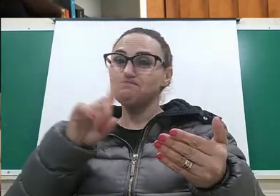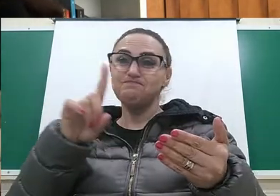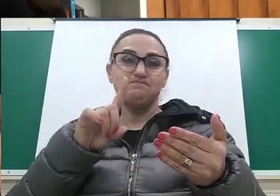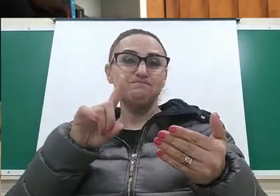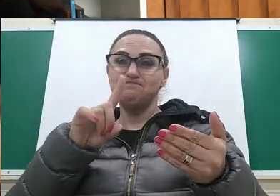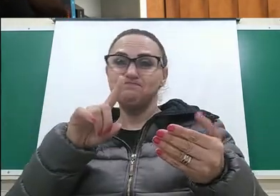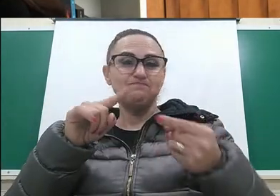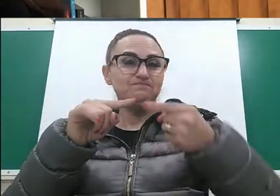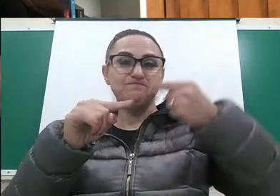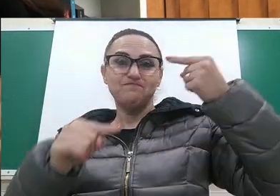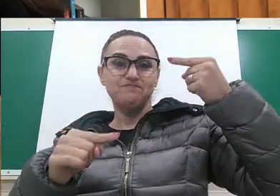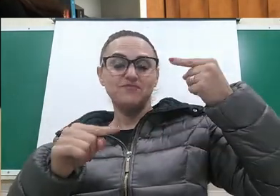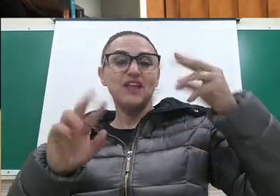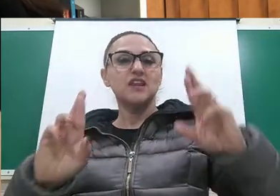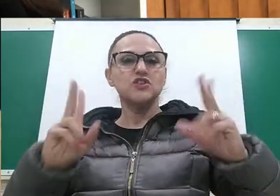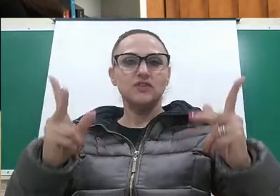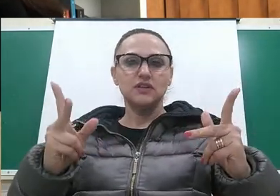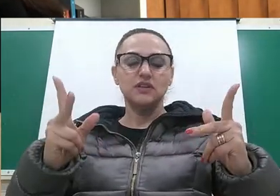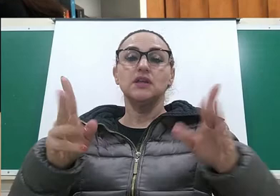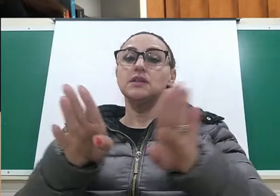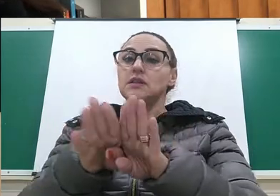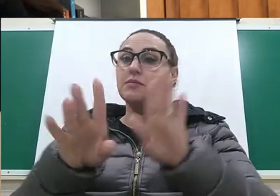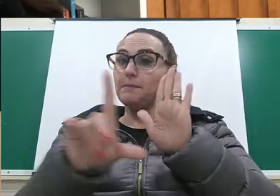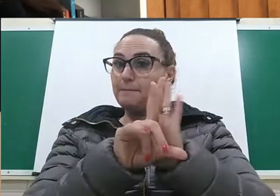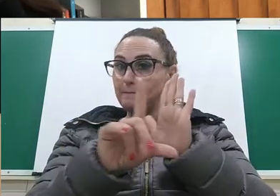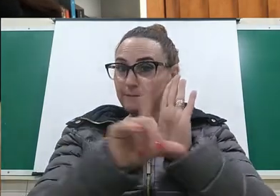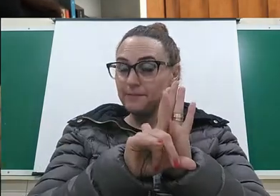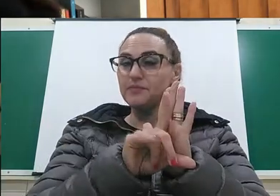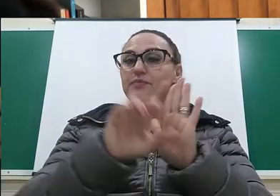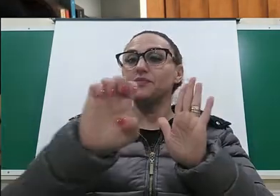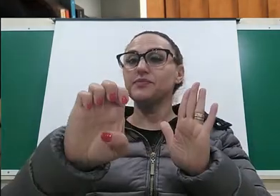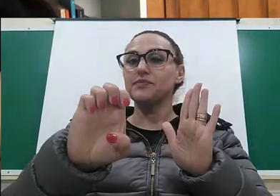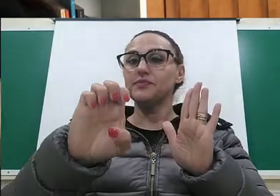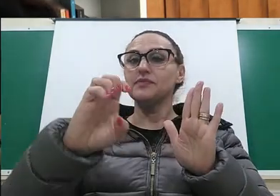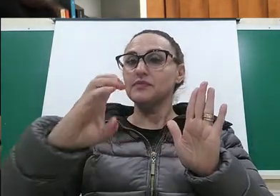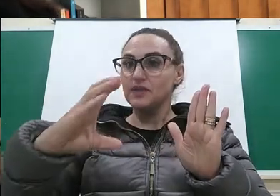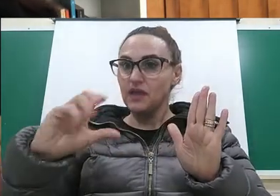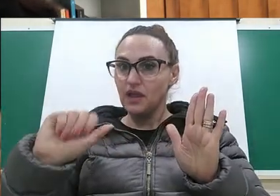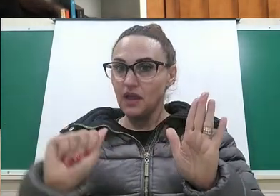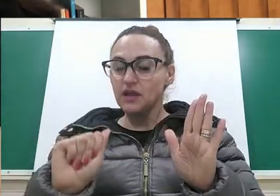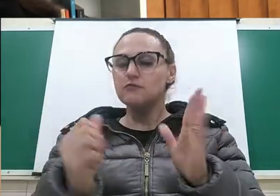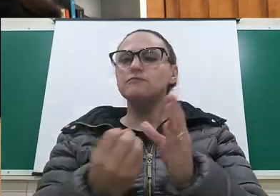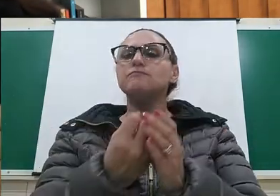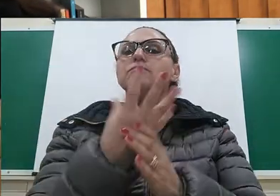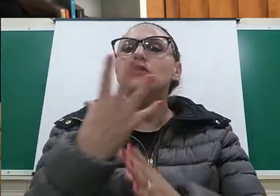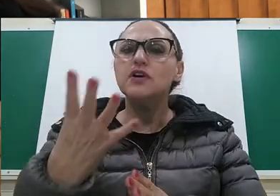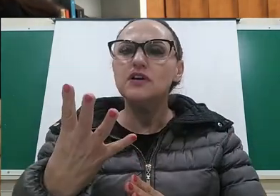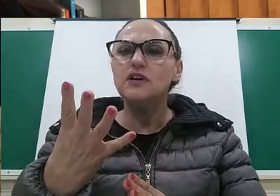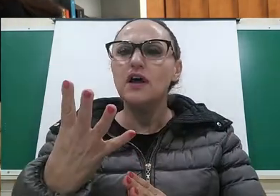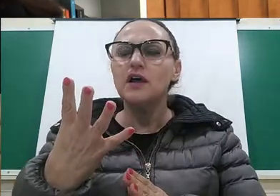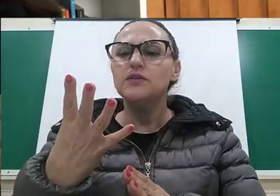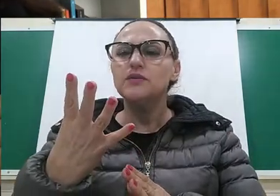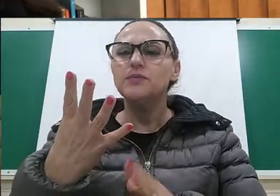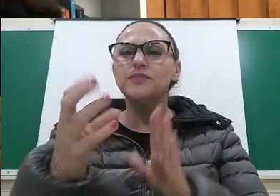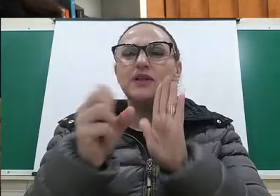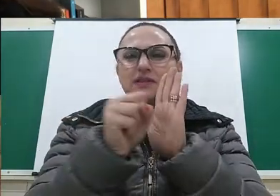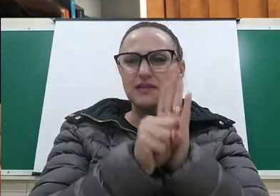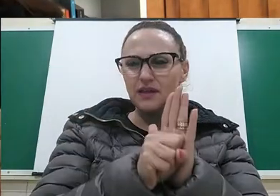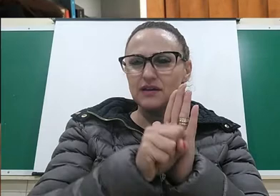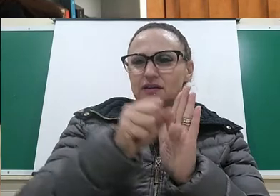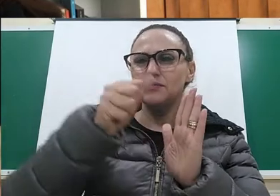assim. O próprio Estatuto da Criança e do Adolescente, ele só foi criado, só foi escrito no final da